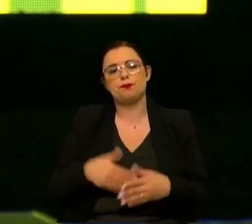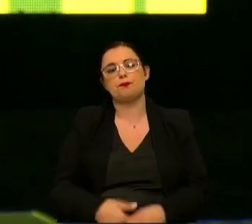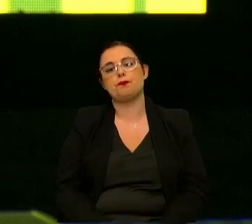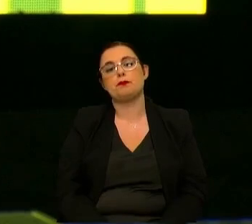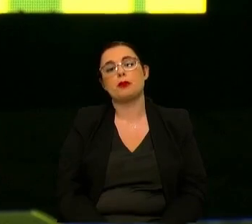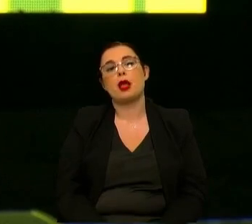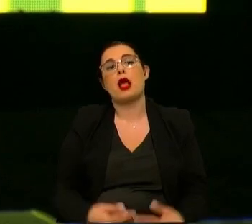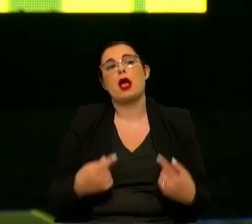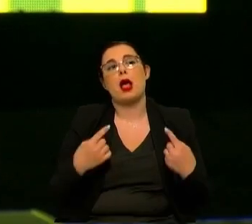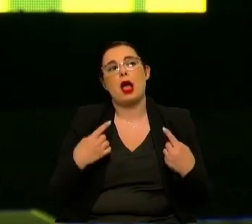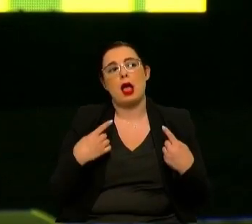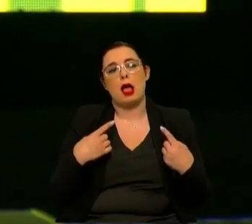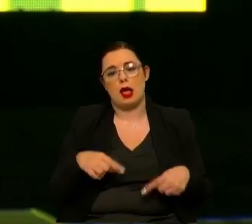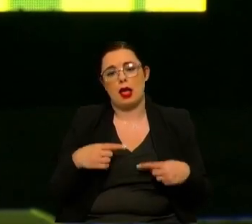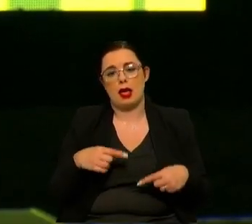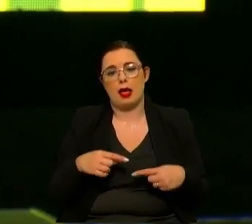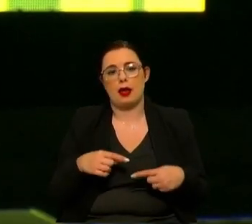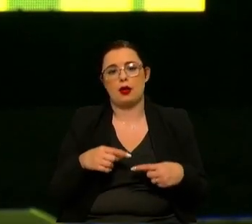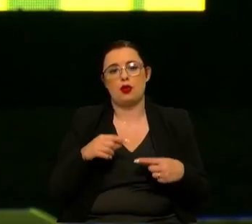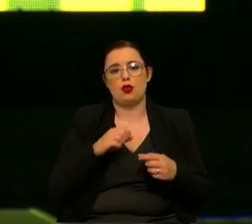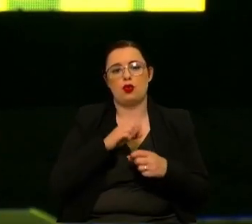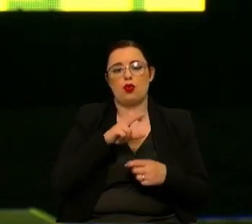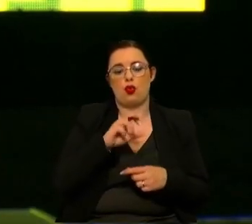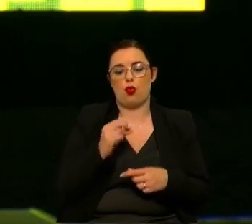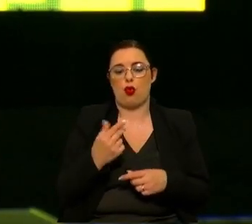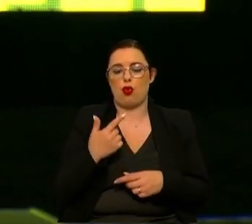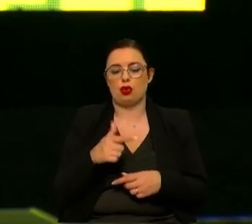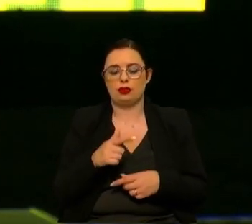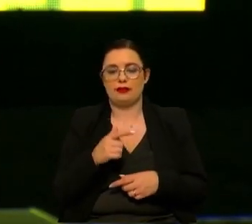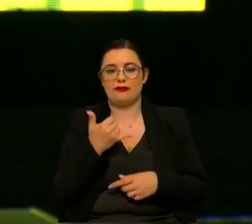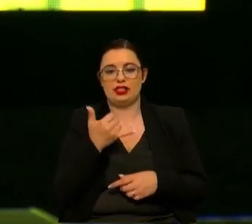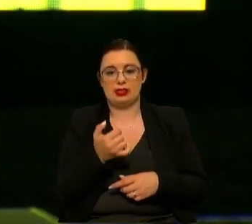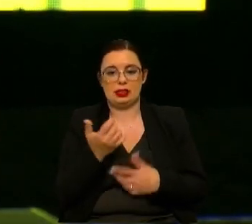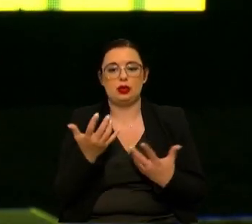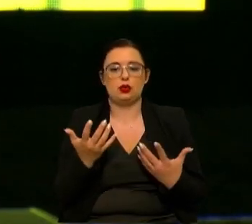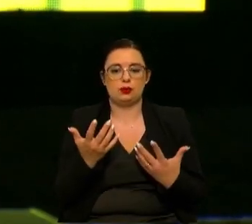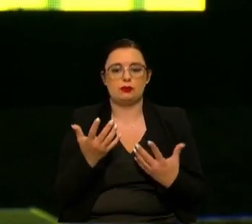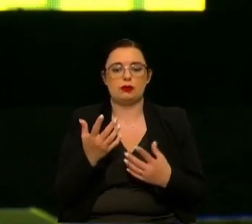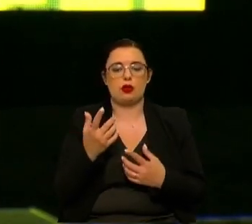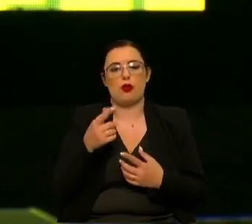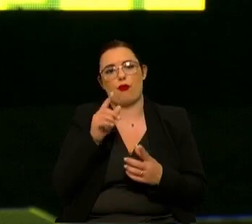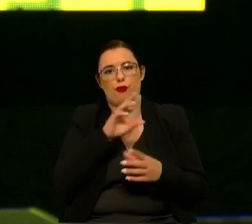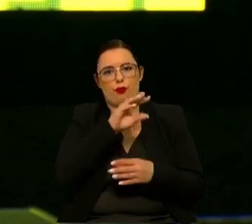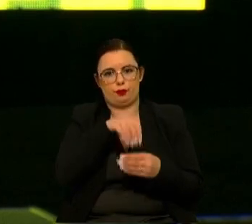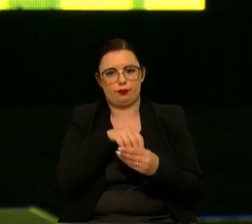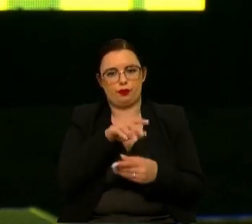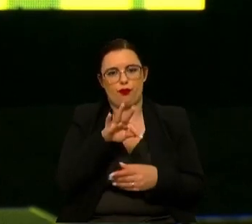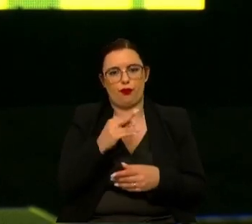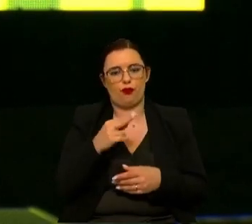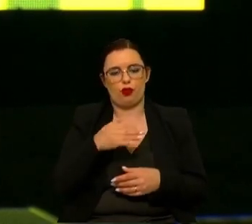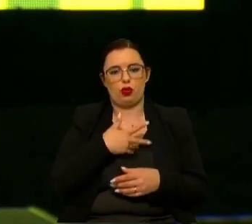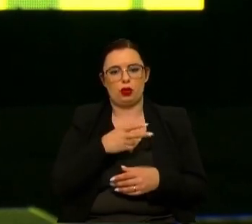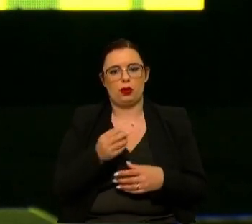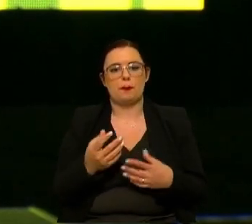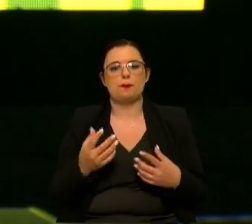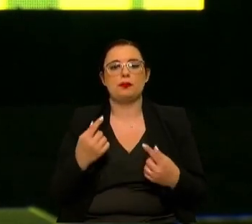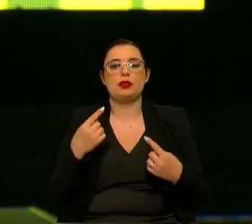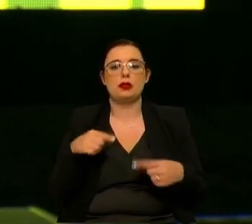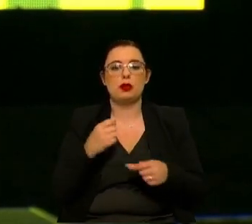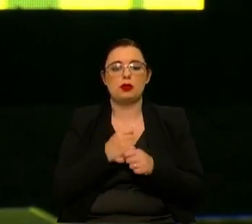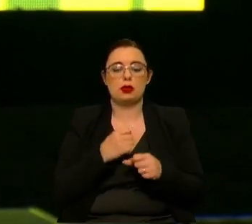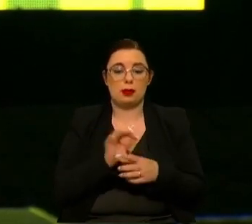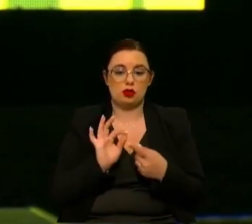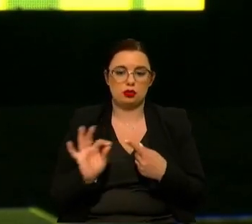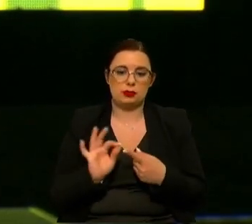existe uma agenda mobilizadora que é o Ruto 25 onde a Câmara de Novoção do Fundão faz parte e tem um papel muito